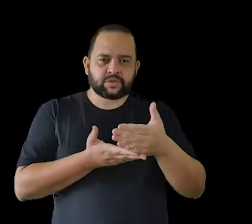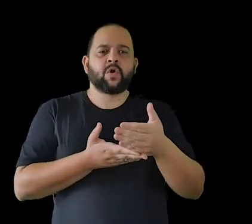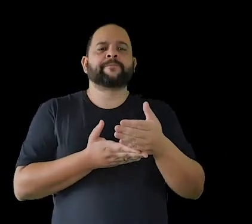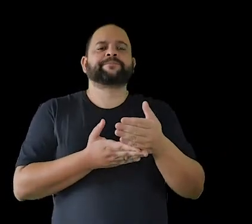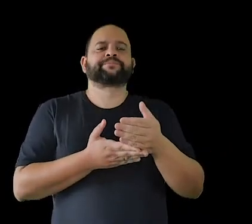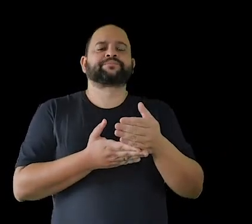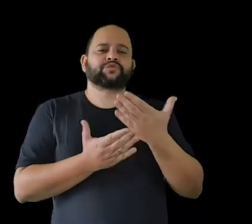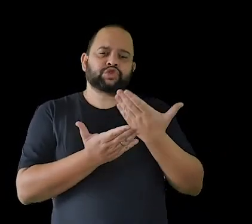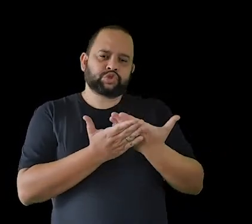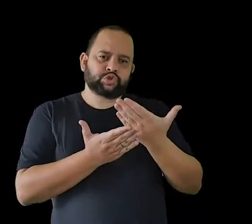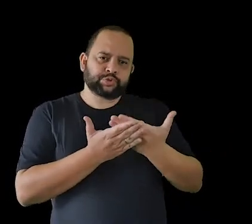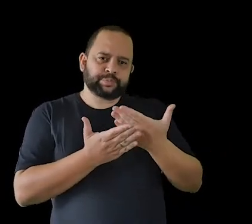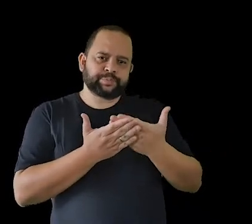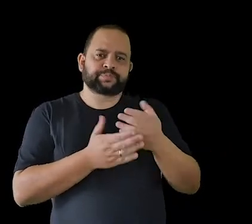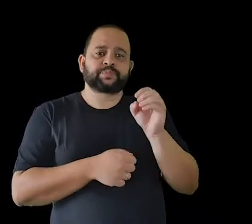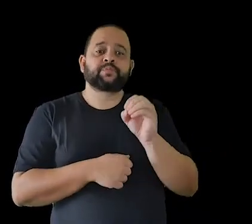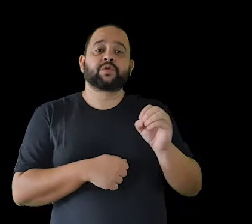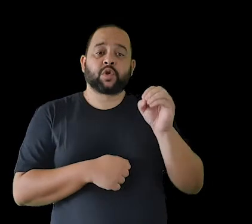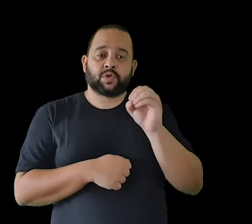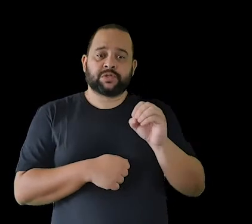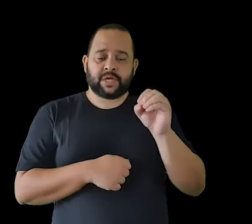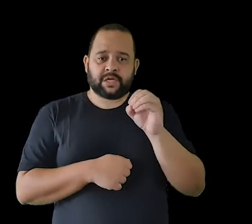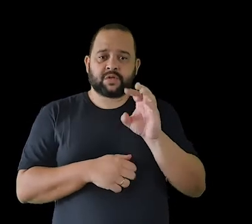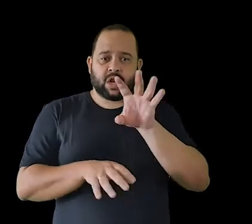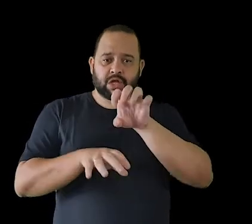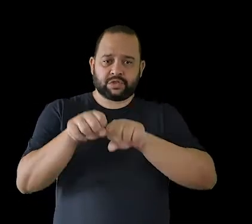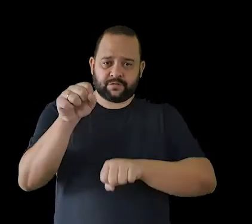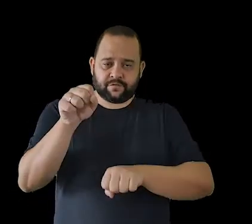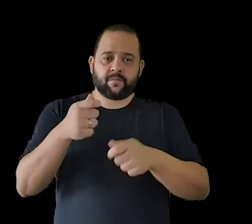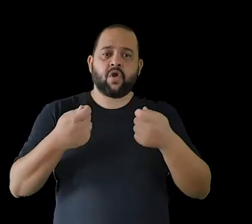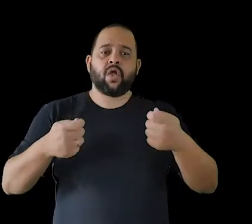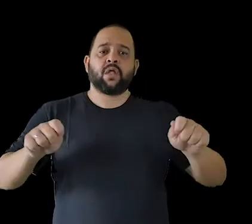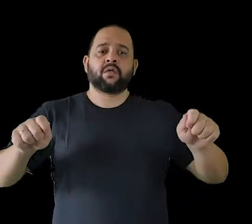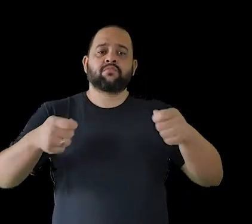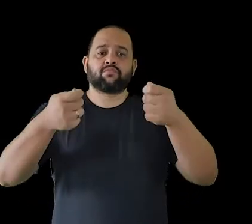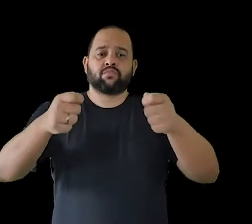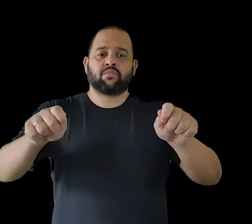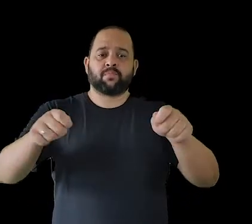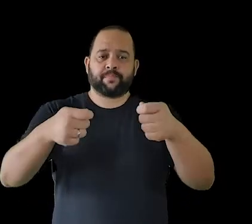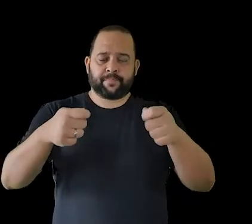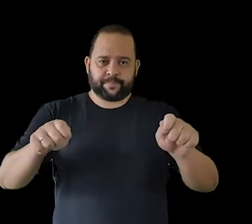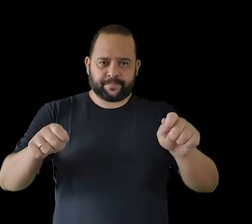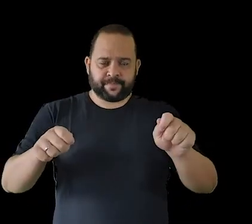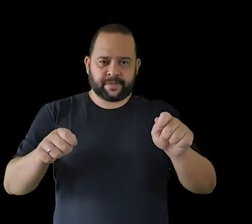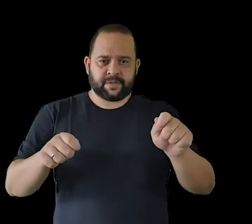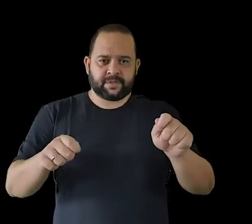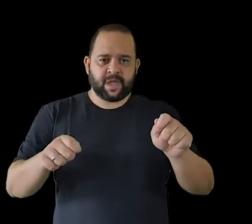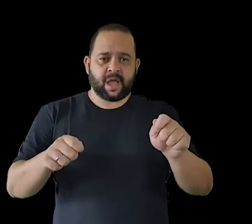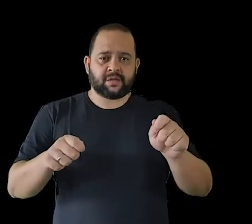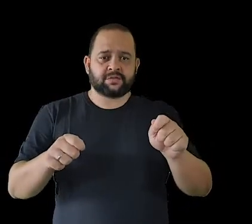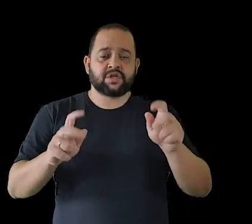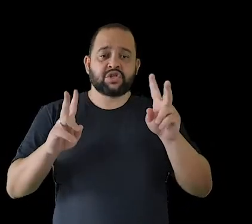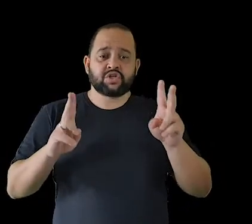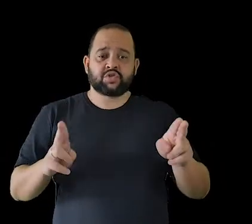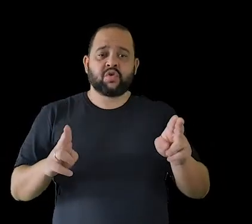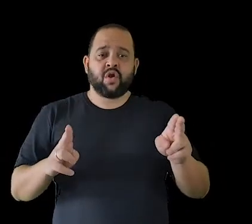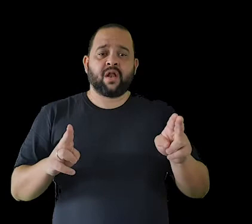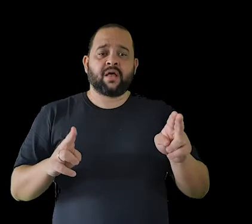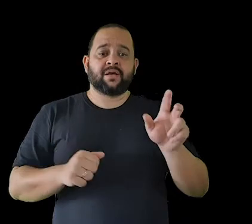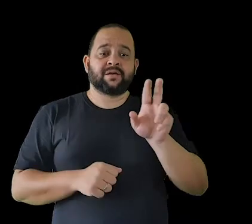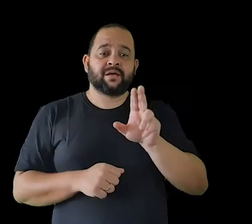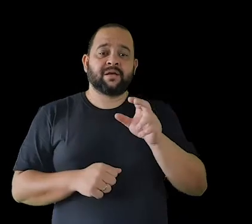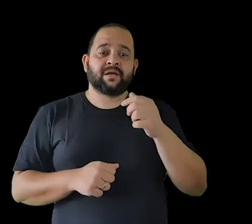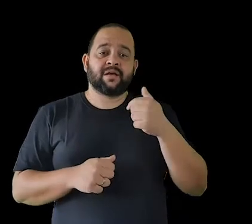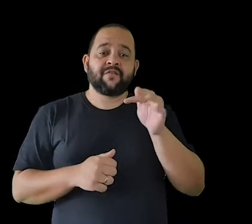Osasco. E aí ela se formou em regência no Unifian Faan. A mesma escola, a mesma faculdade